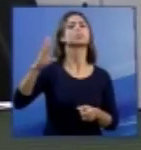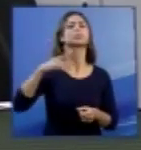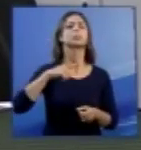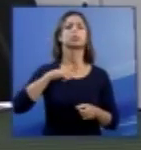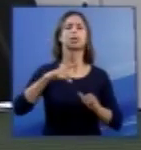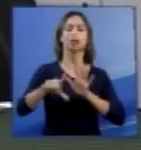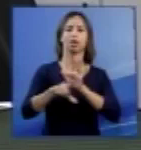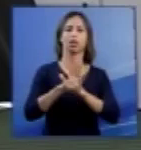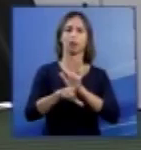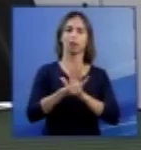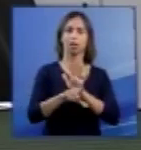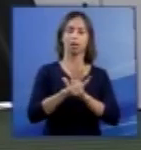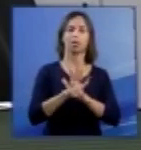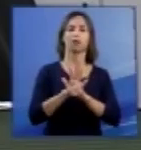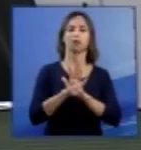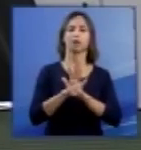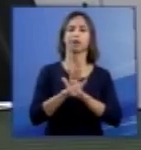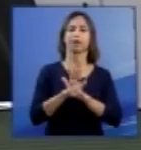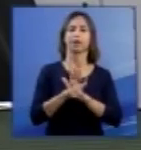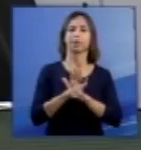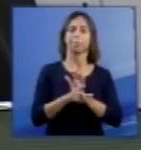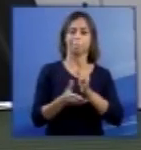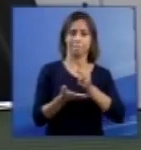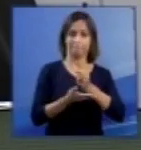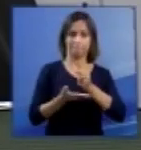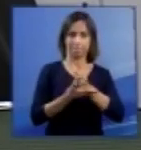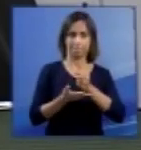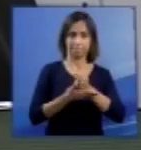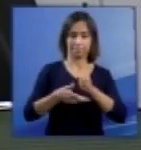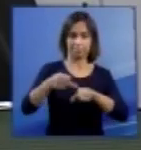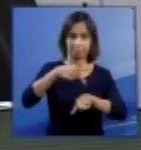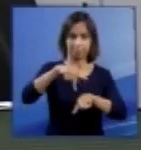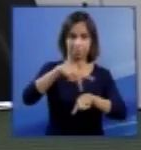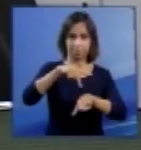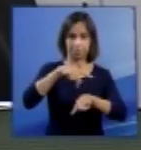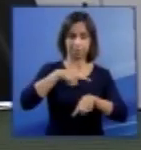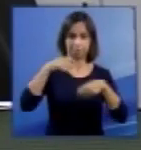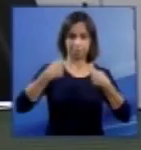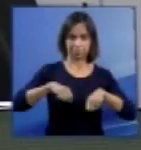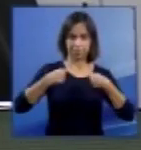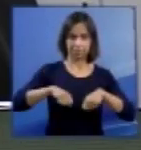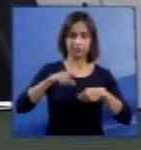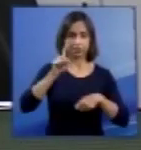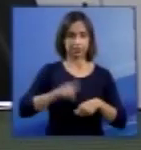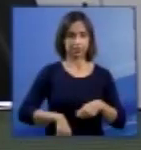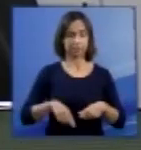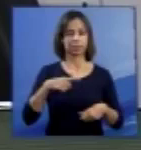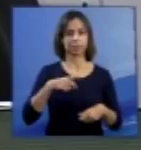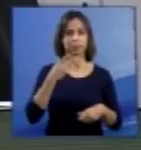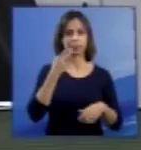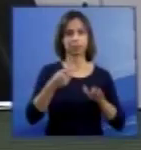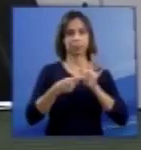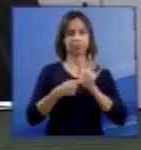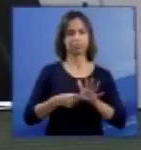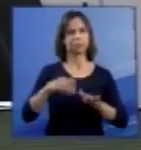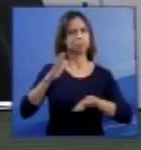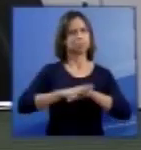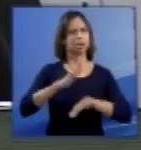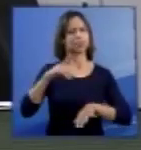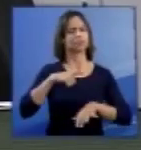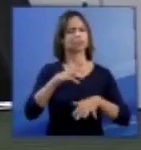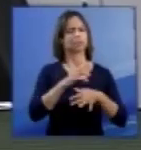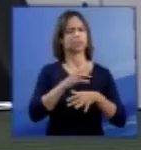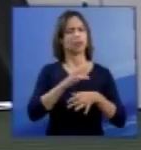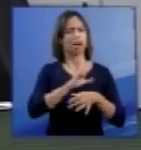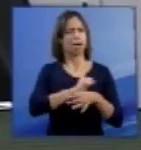básica do país, que precisa ser, como costumo ressaltar, sempre um pouco mais amada